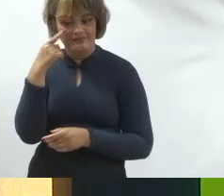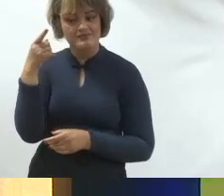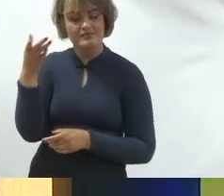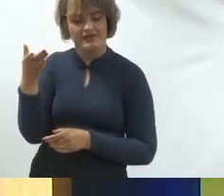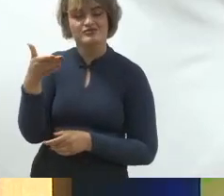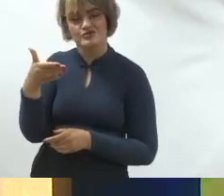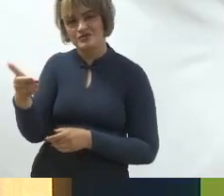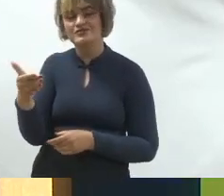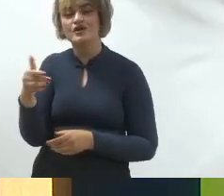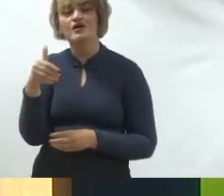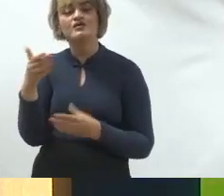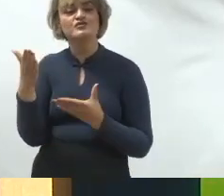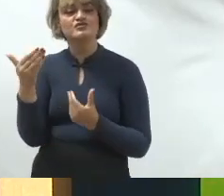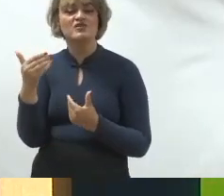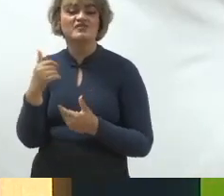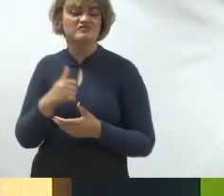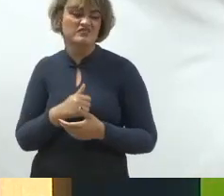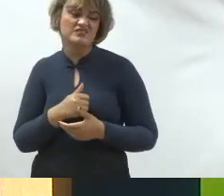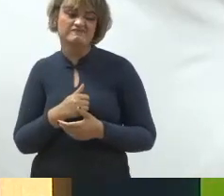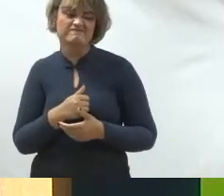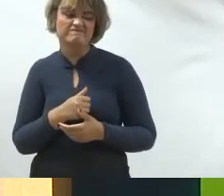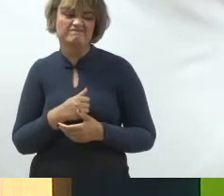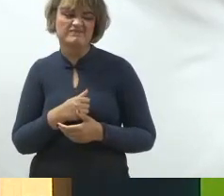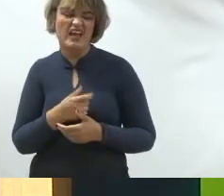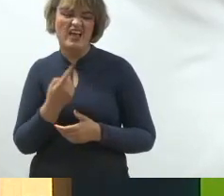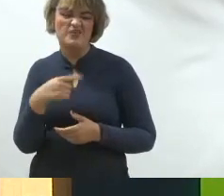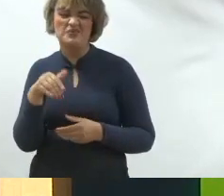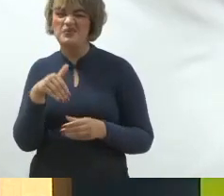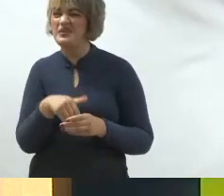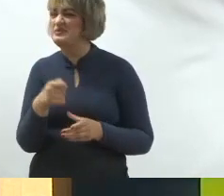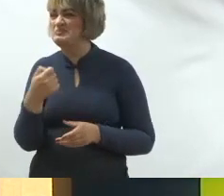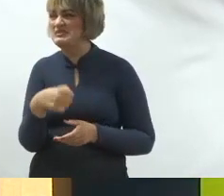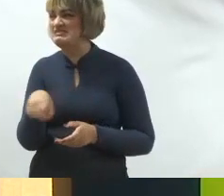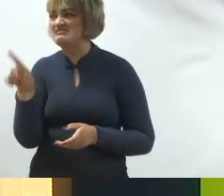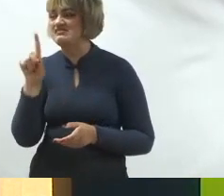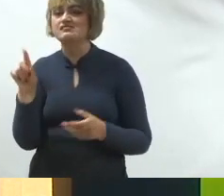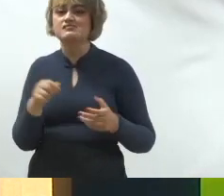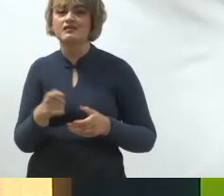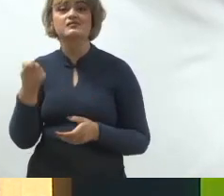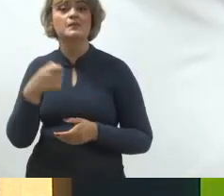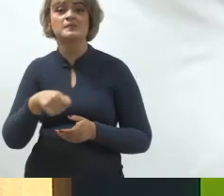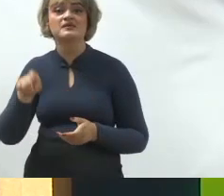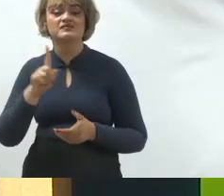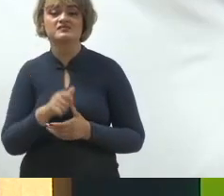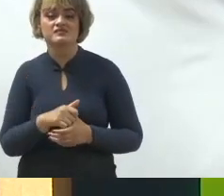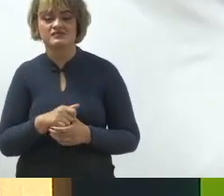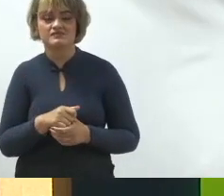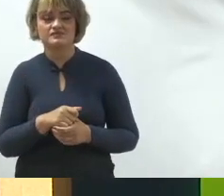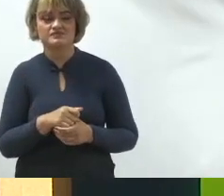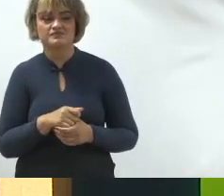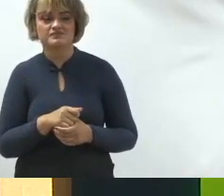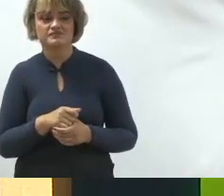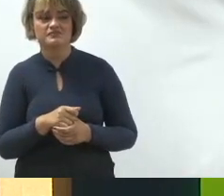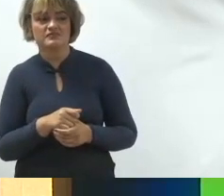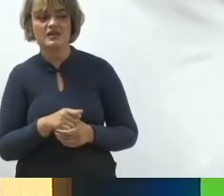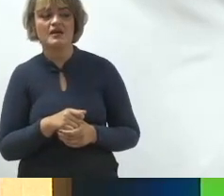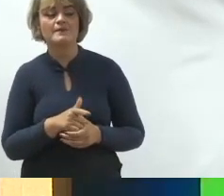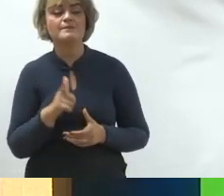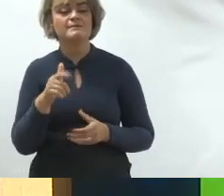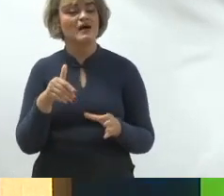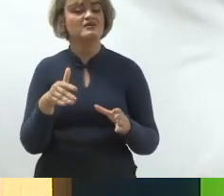do jovem ter a liberdade de não comparecer uma parcela deles de não comparecer ao pleito eleitoral mas é um eleitorado